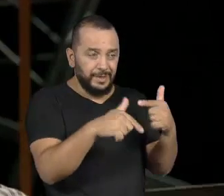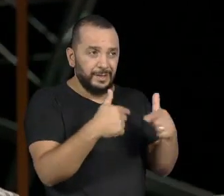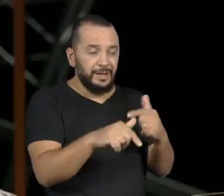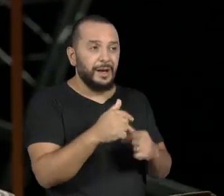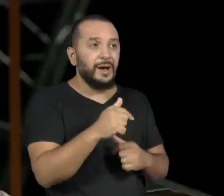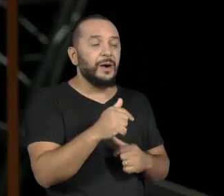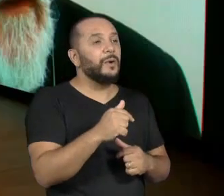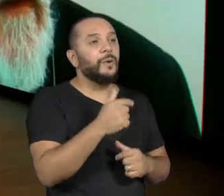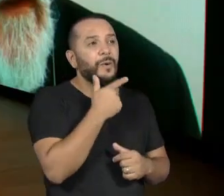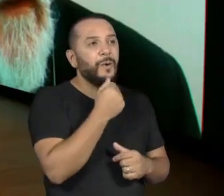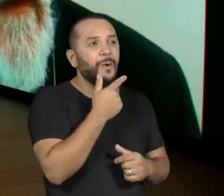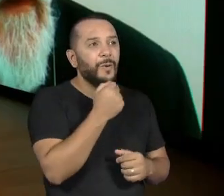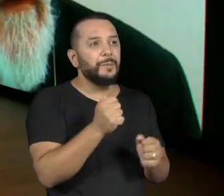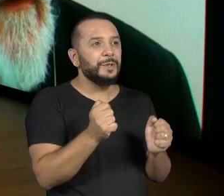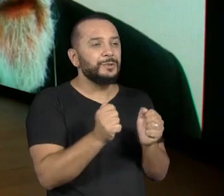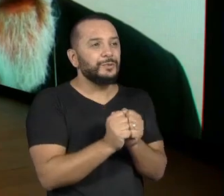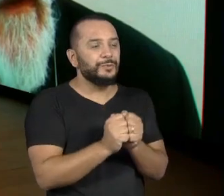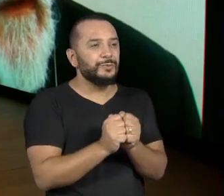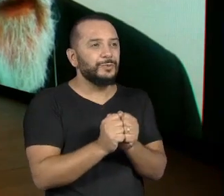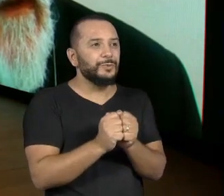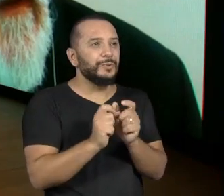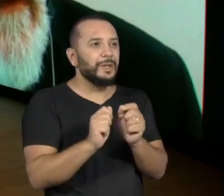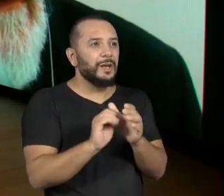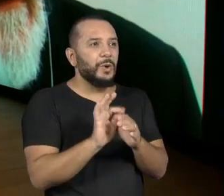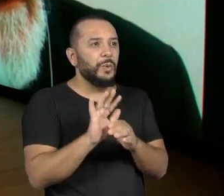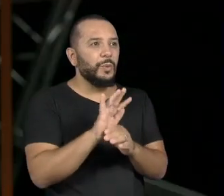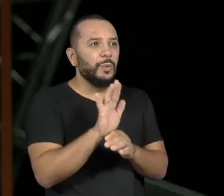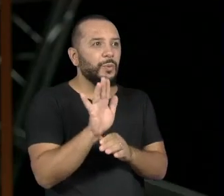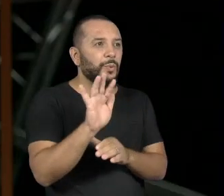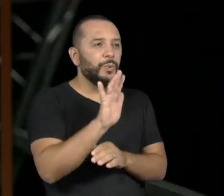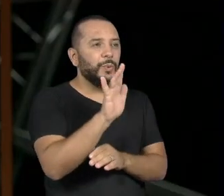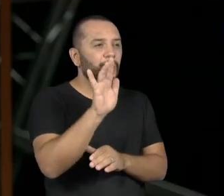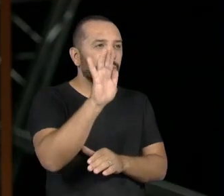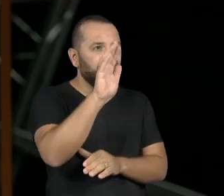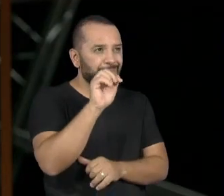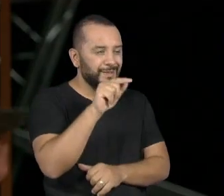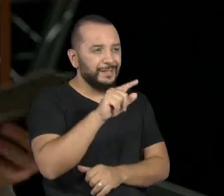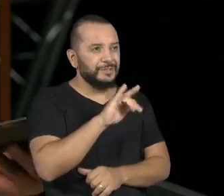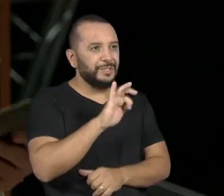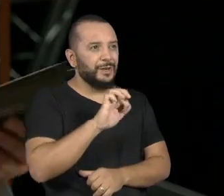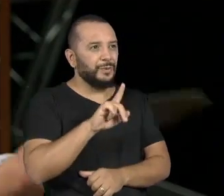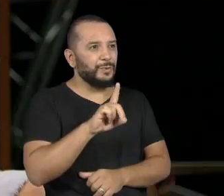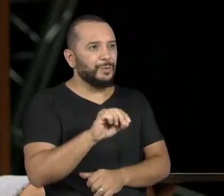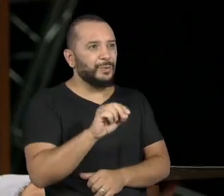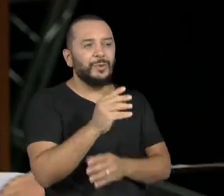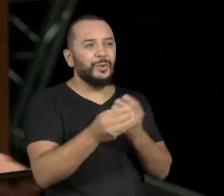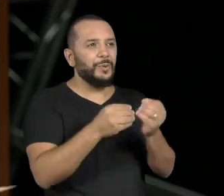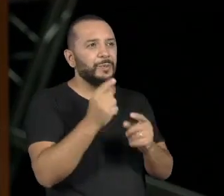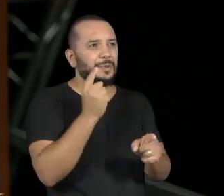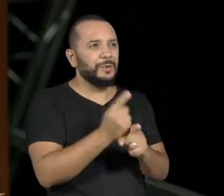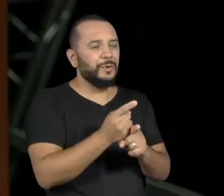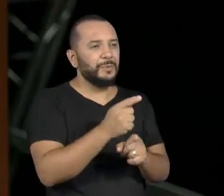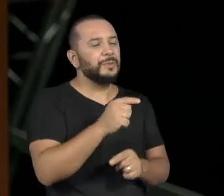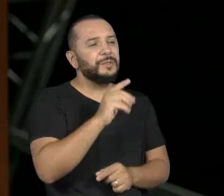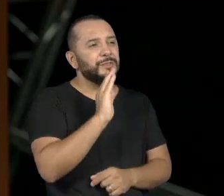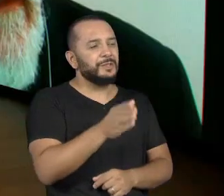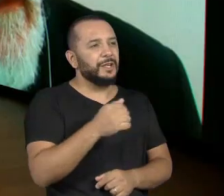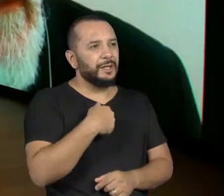fumaça, como ela chamava, né? Que era o Geralt Thomas. Como é que foi o primeiro encontro seu com o Gerald?